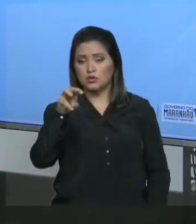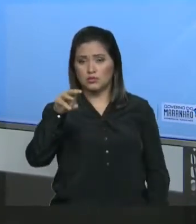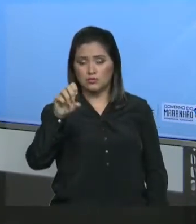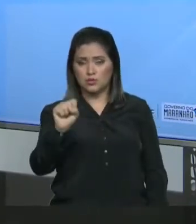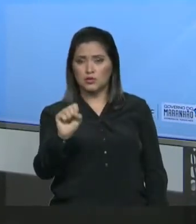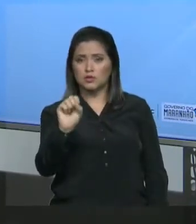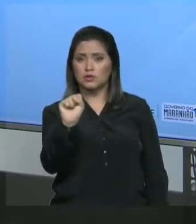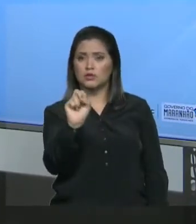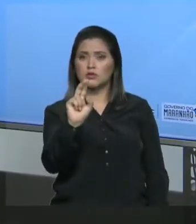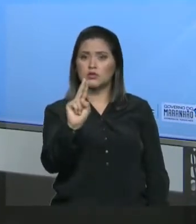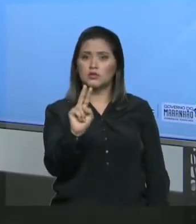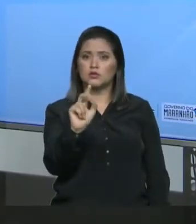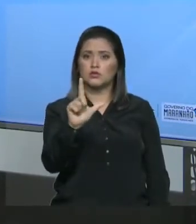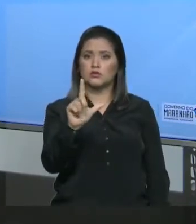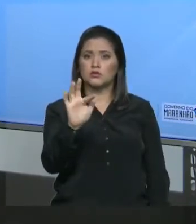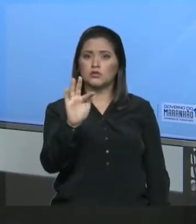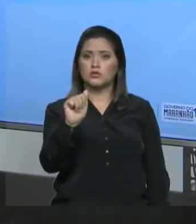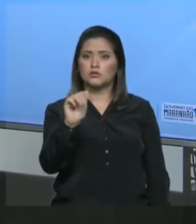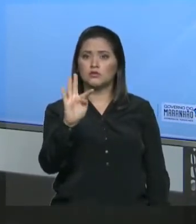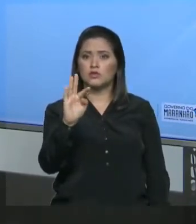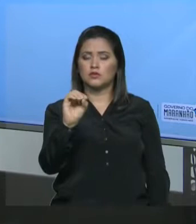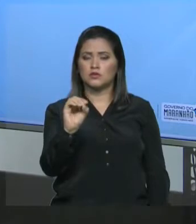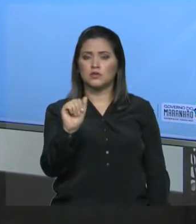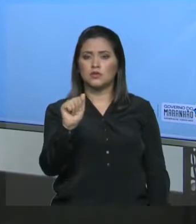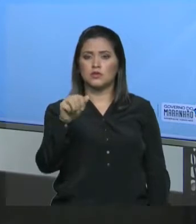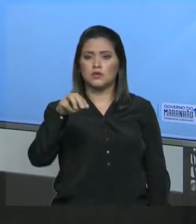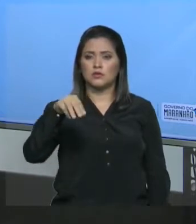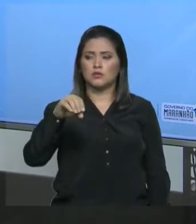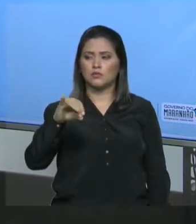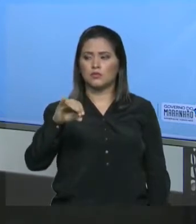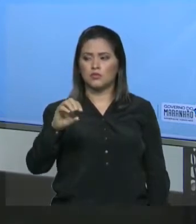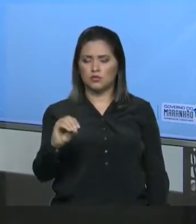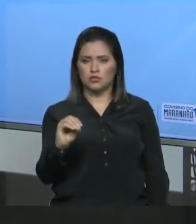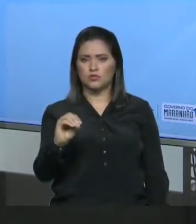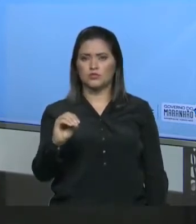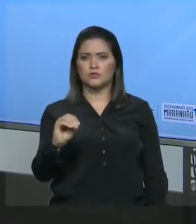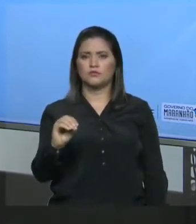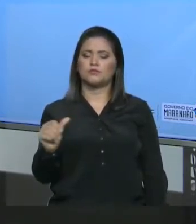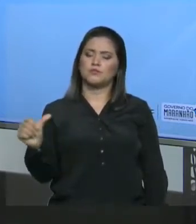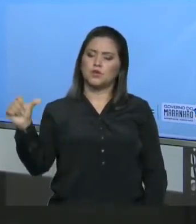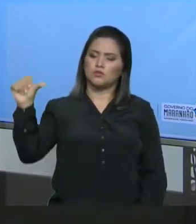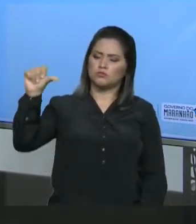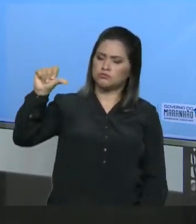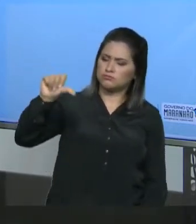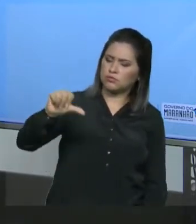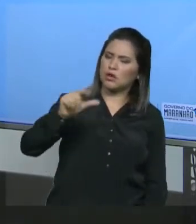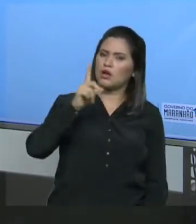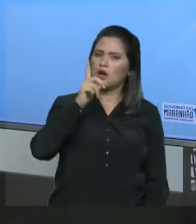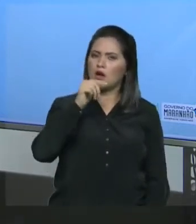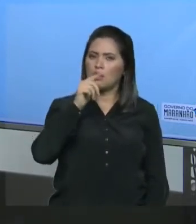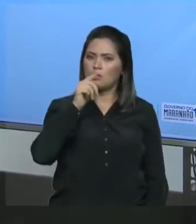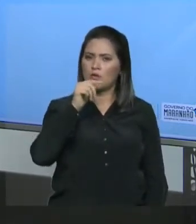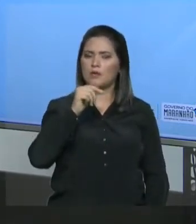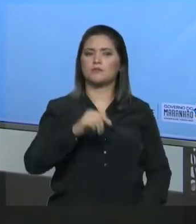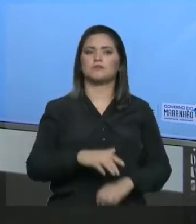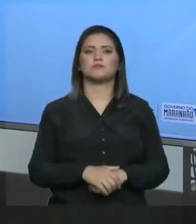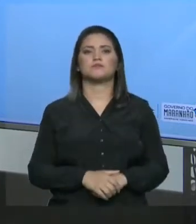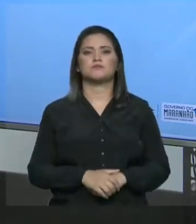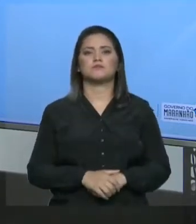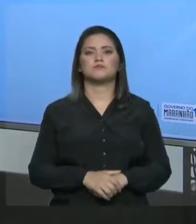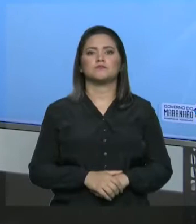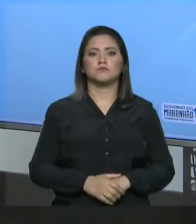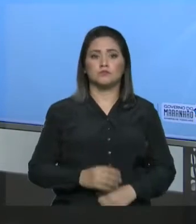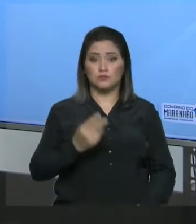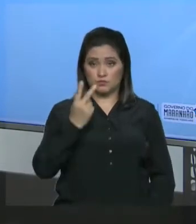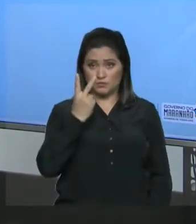volume completado com água. Então, o foi que ele fez? Pegou 2 gramas de sulfato de amônio, dissolviu